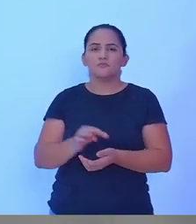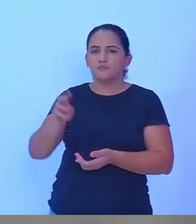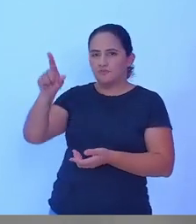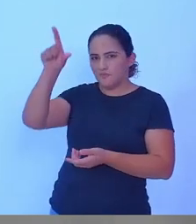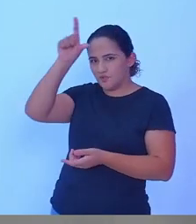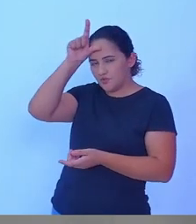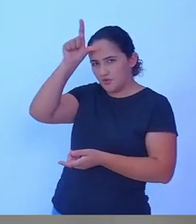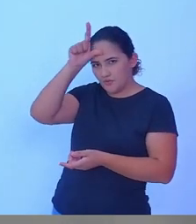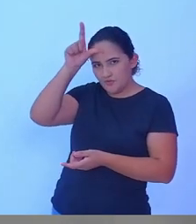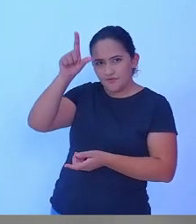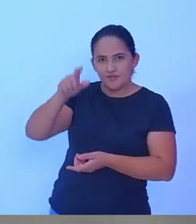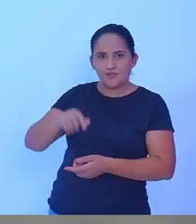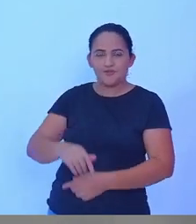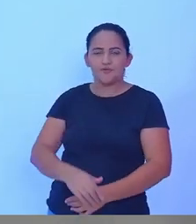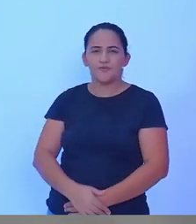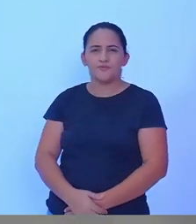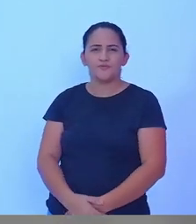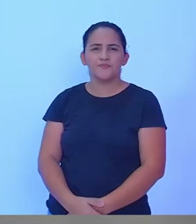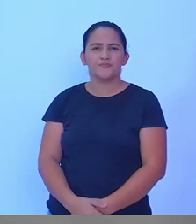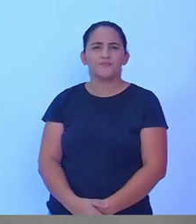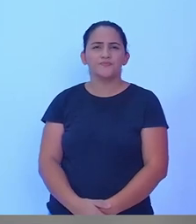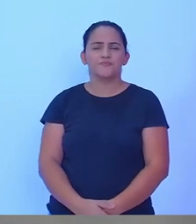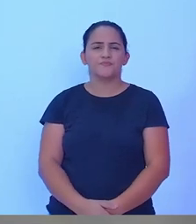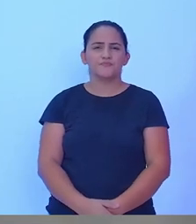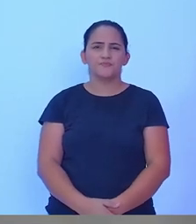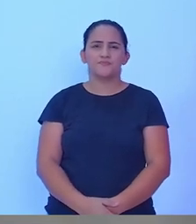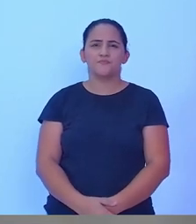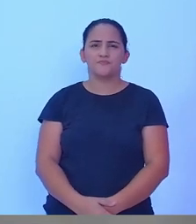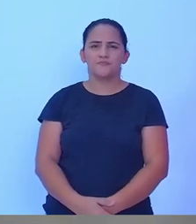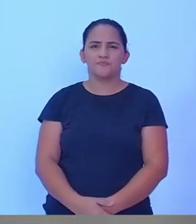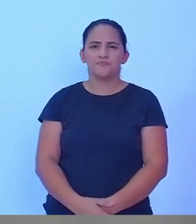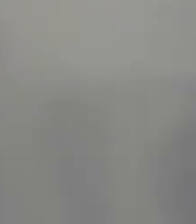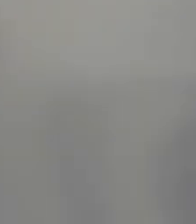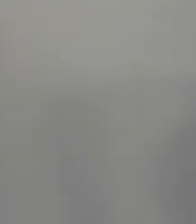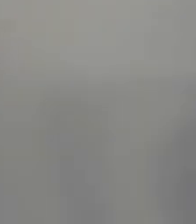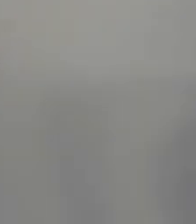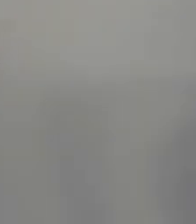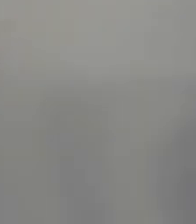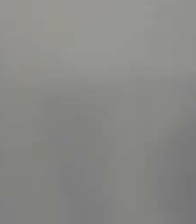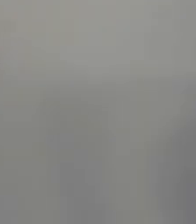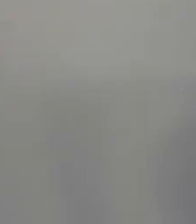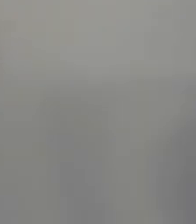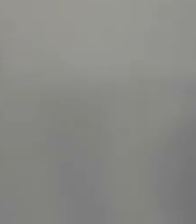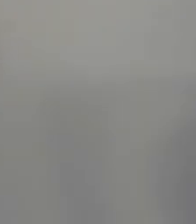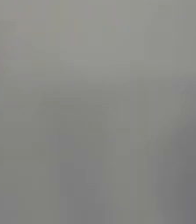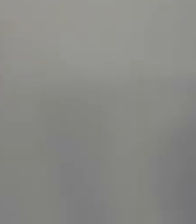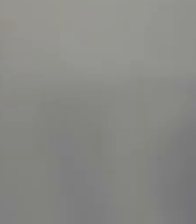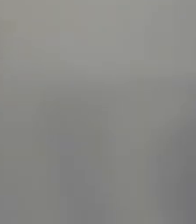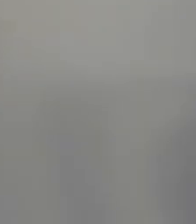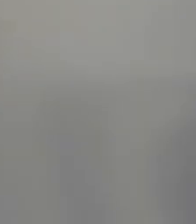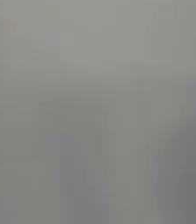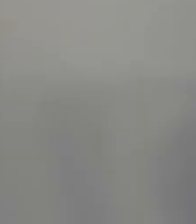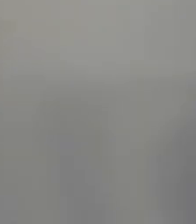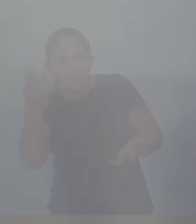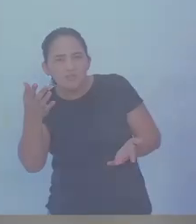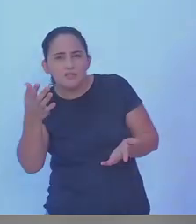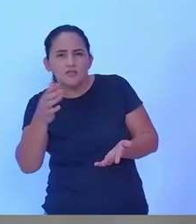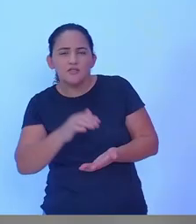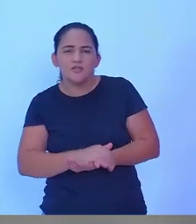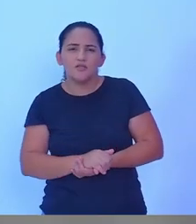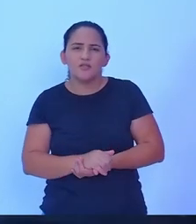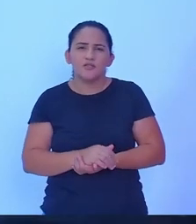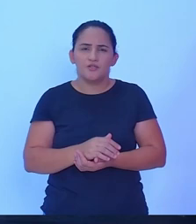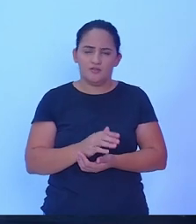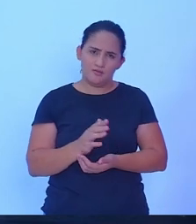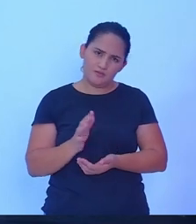o Lucindo Sotelli. Tem 30 segundos. Seu Lucindo, falado aqui também já